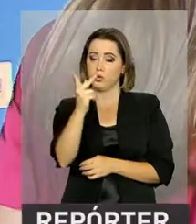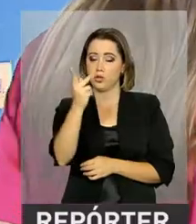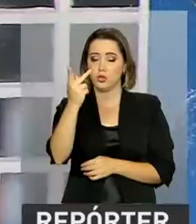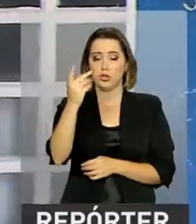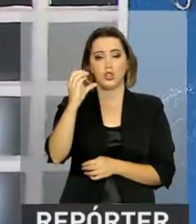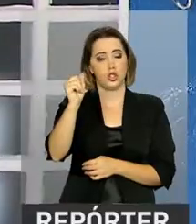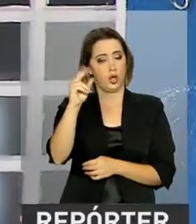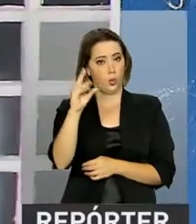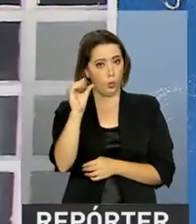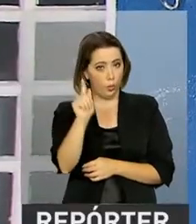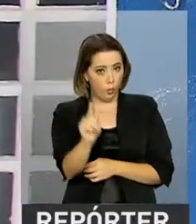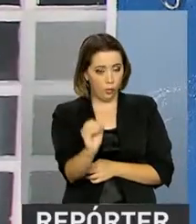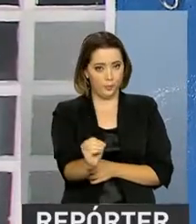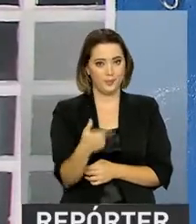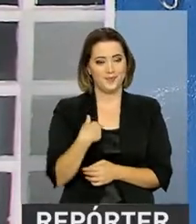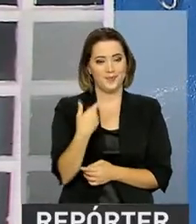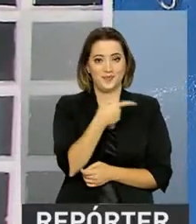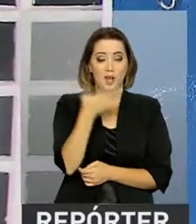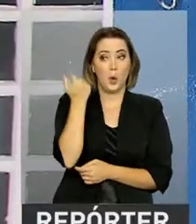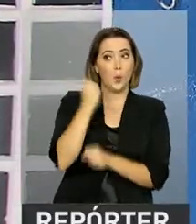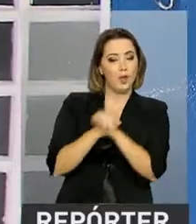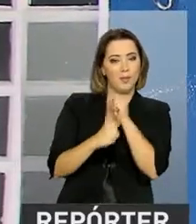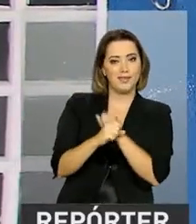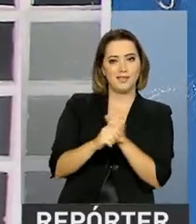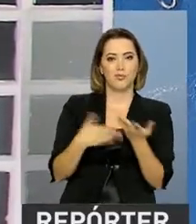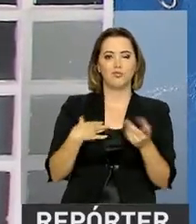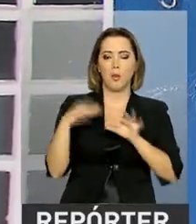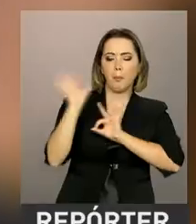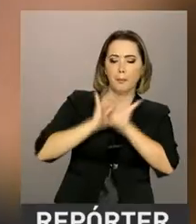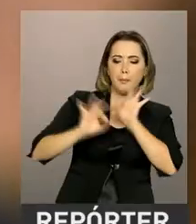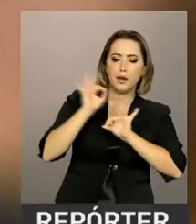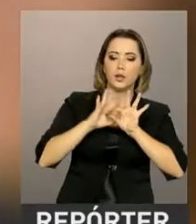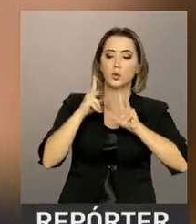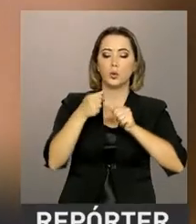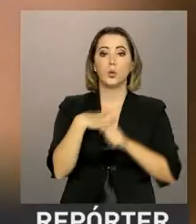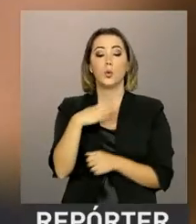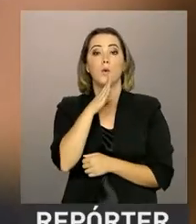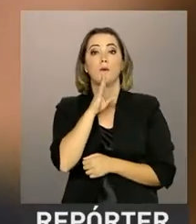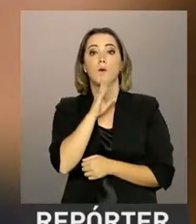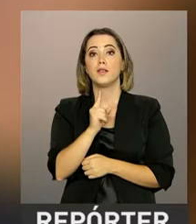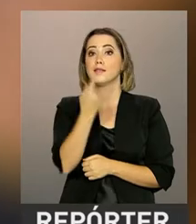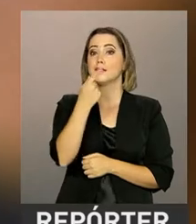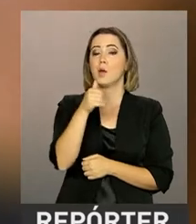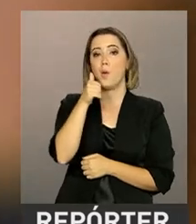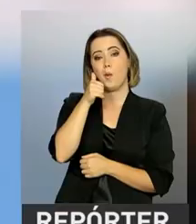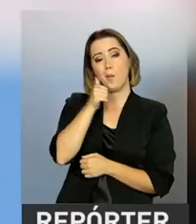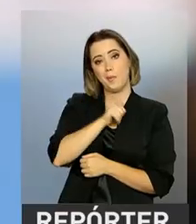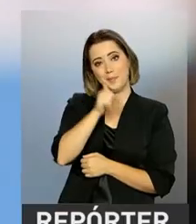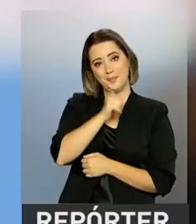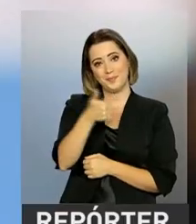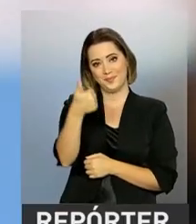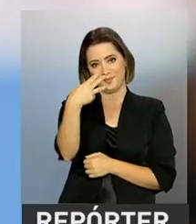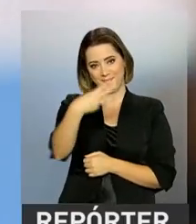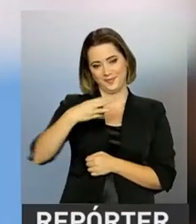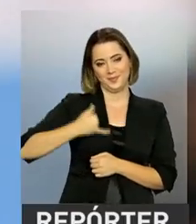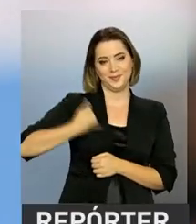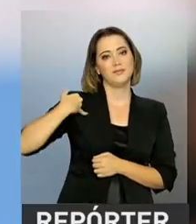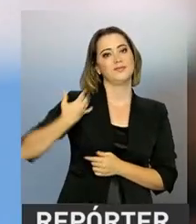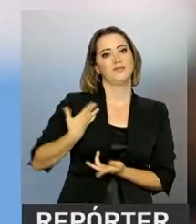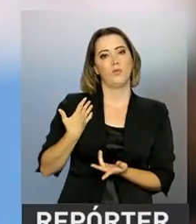passado. Após um período de preparação, o casal conheceu a adolescente de 13 anos. E desde então, os dois